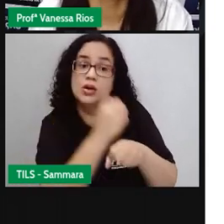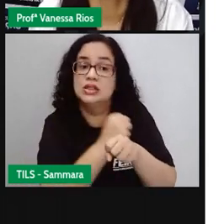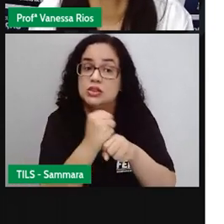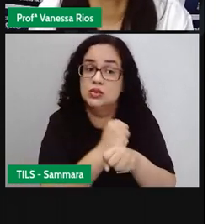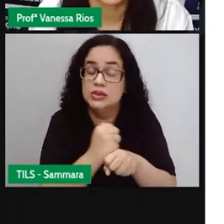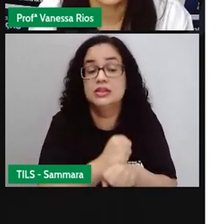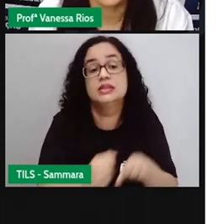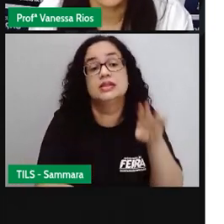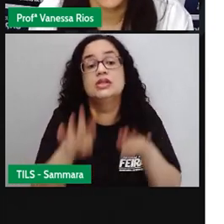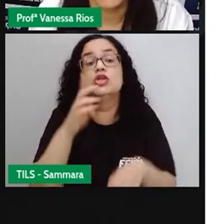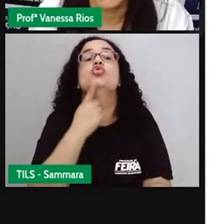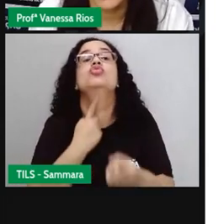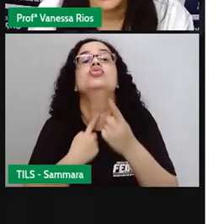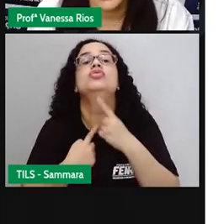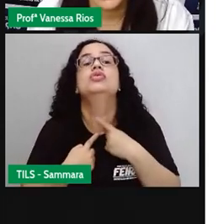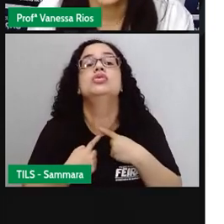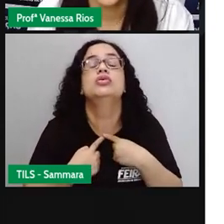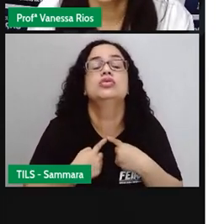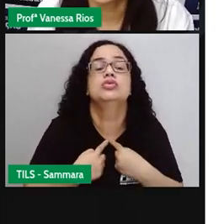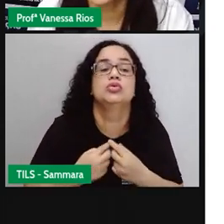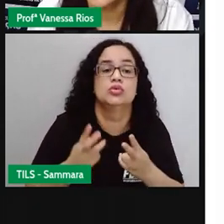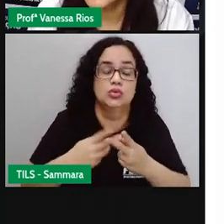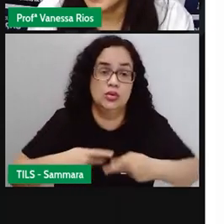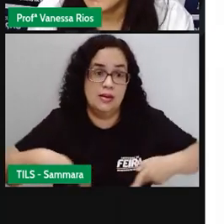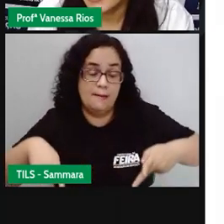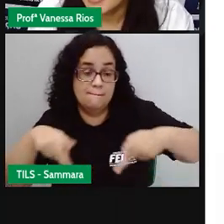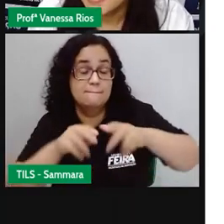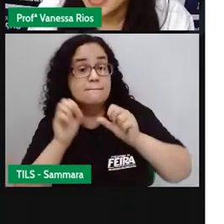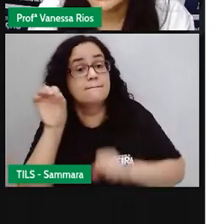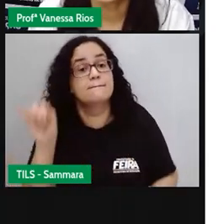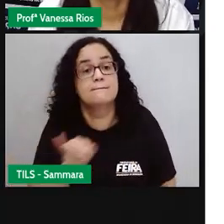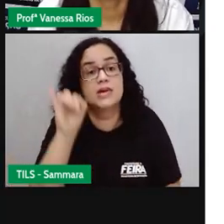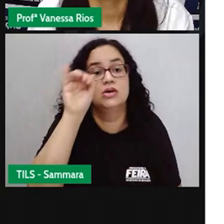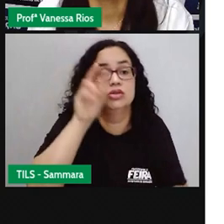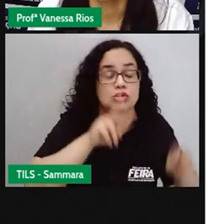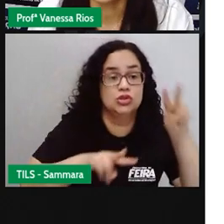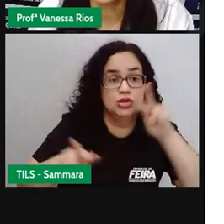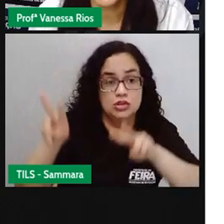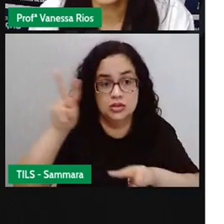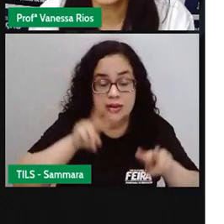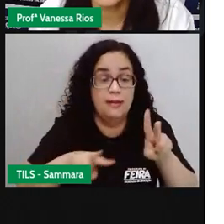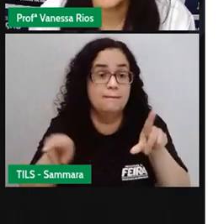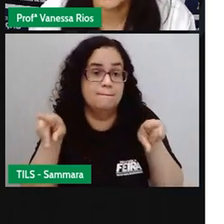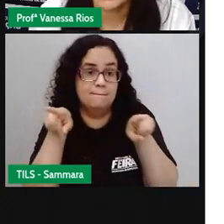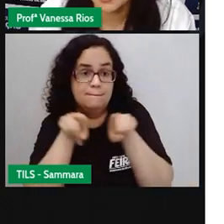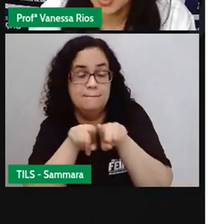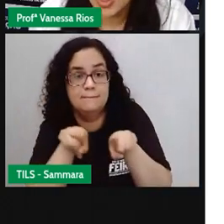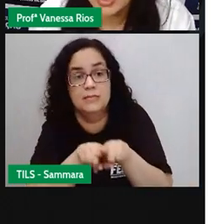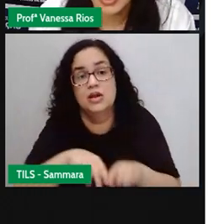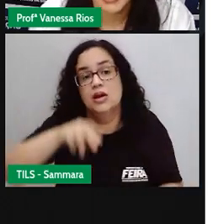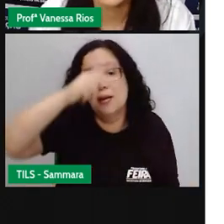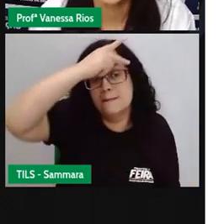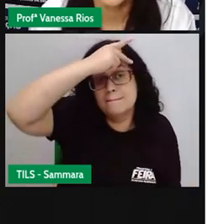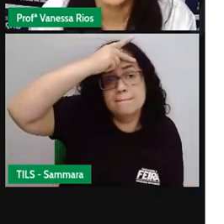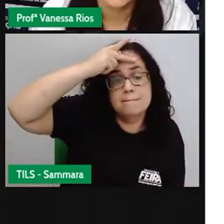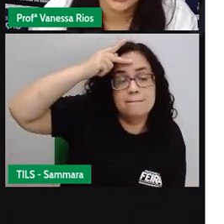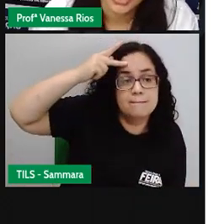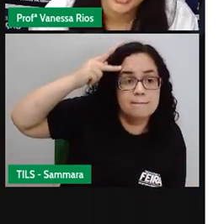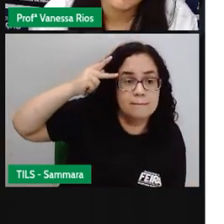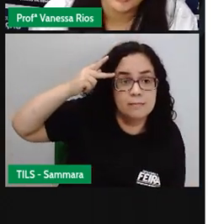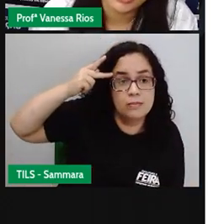defendendo aí da vontade do povo. É importante observar também quem são as pessoas, né?